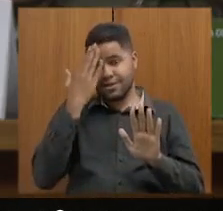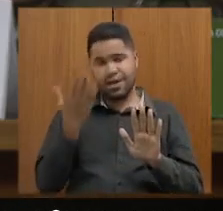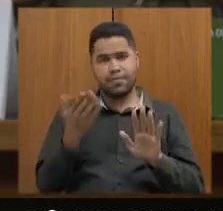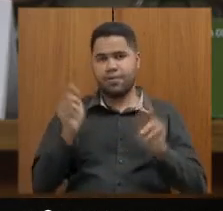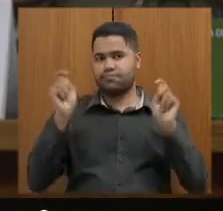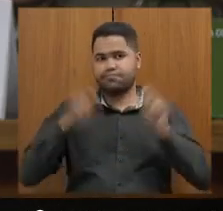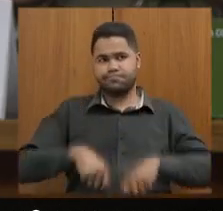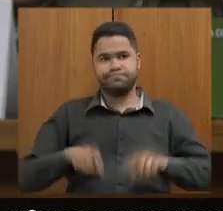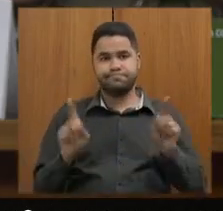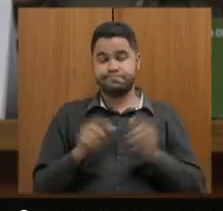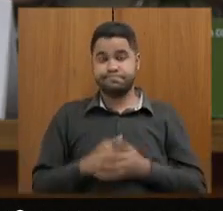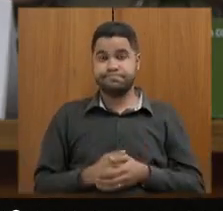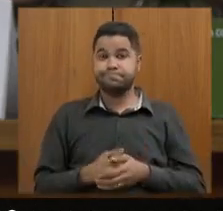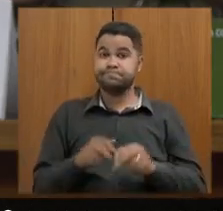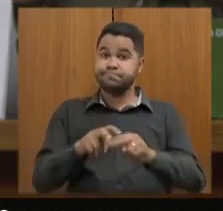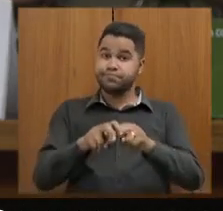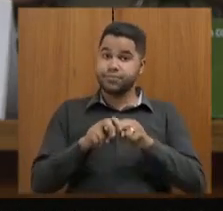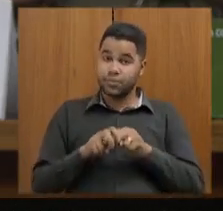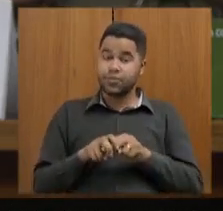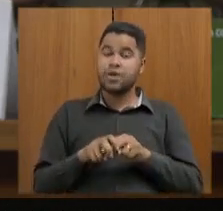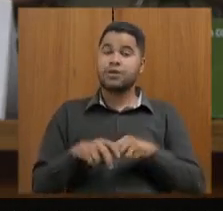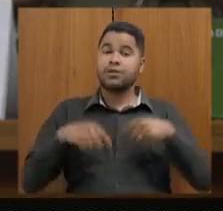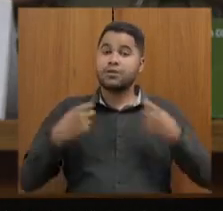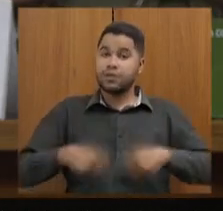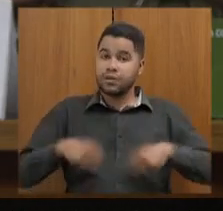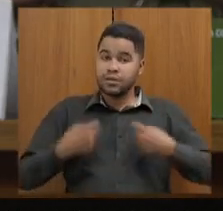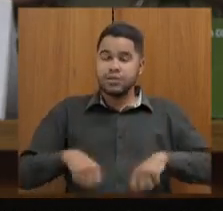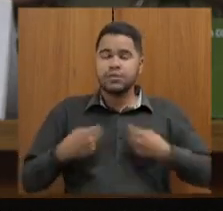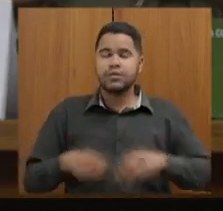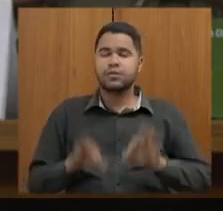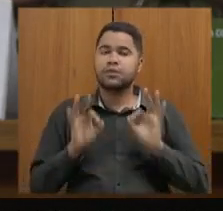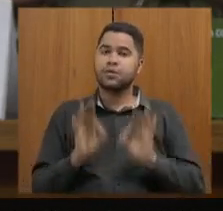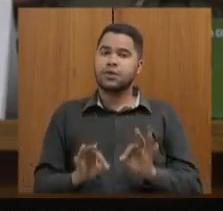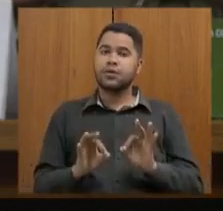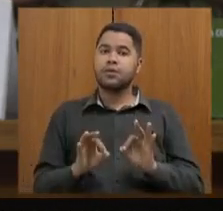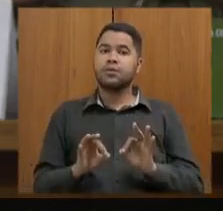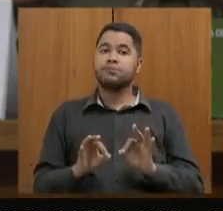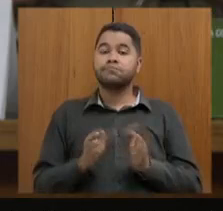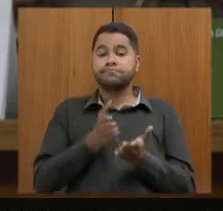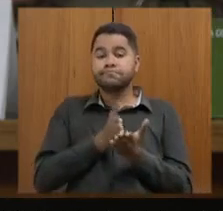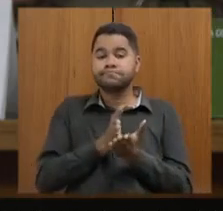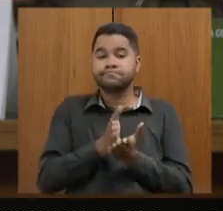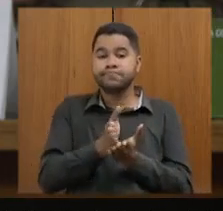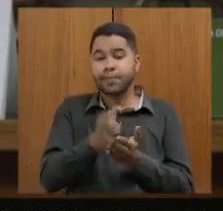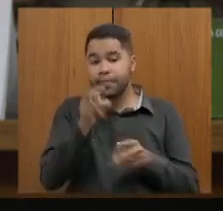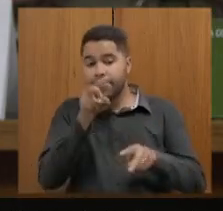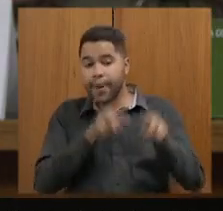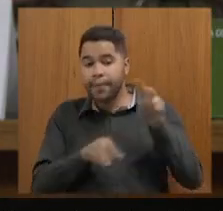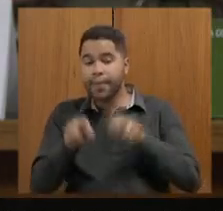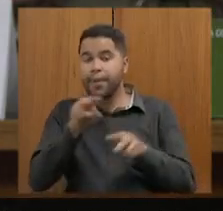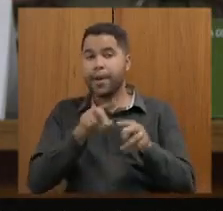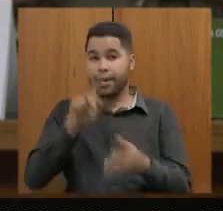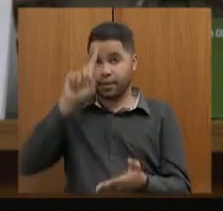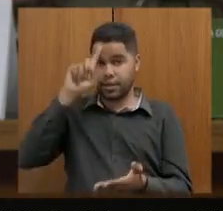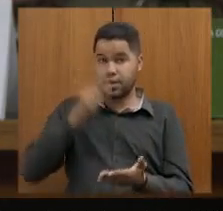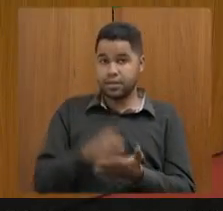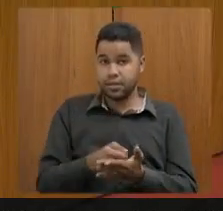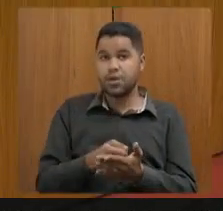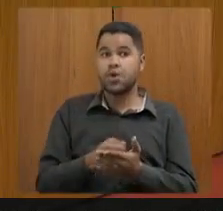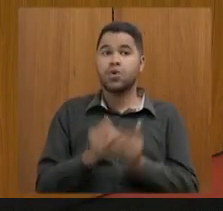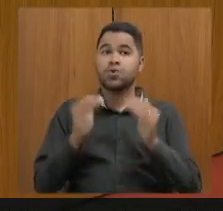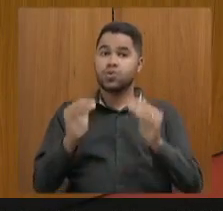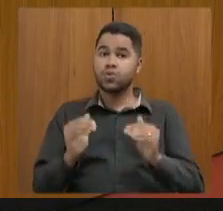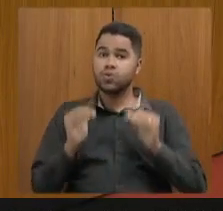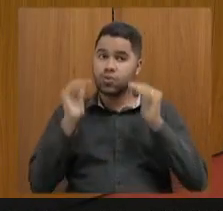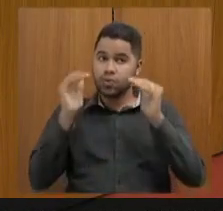possível. Então, por isso, a gente tem a necessidade grande e preemente da revisão dessa decisão pelo Supremo,